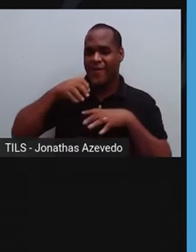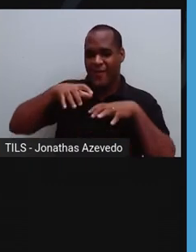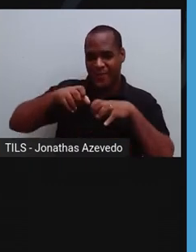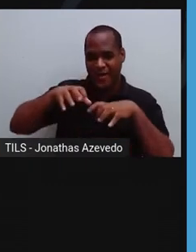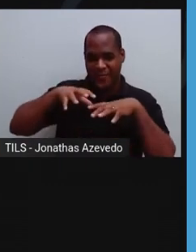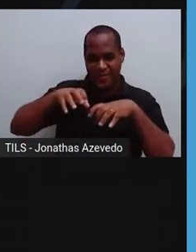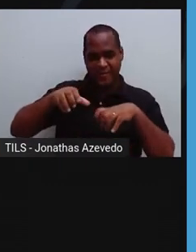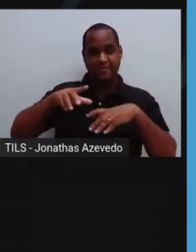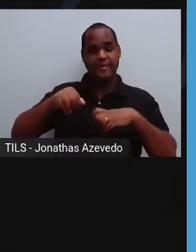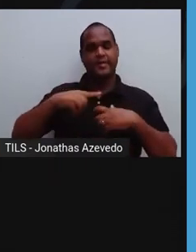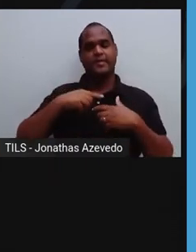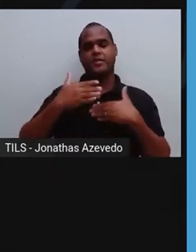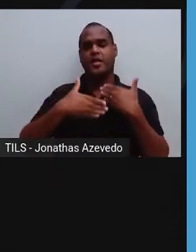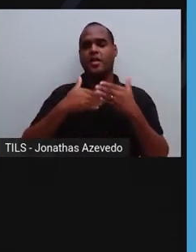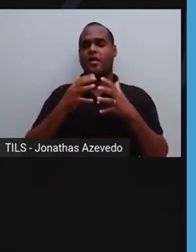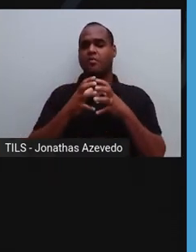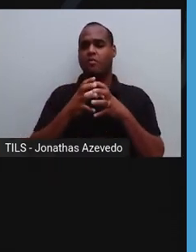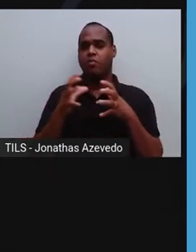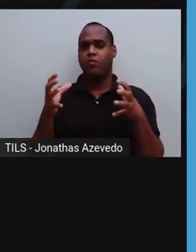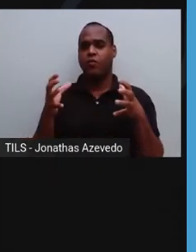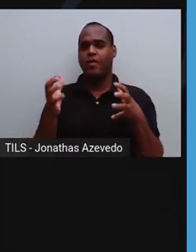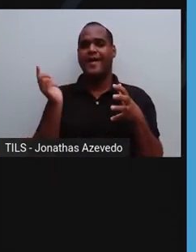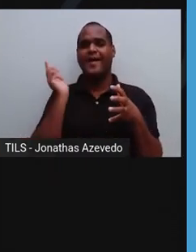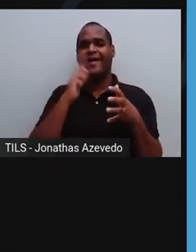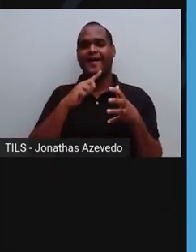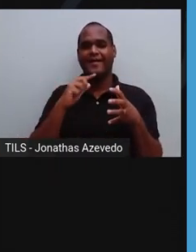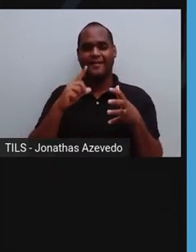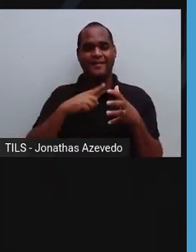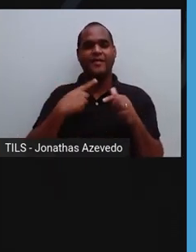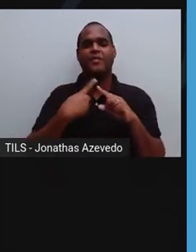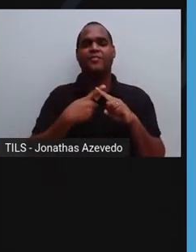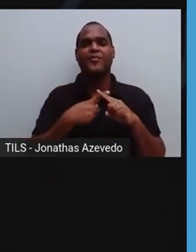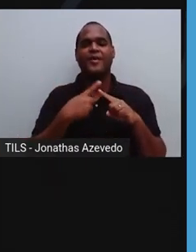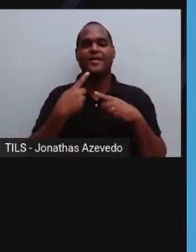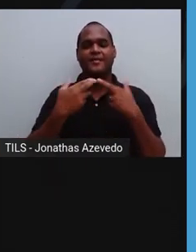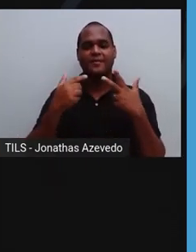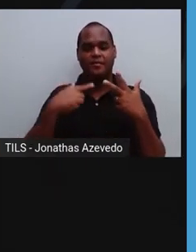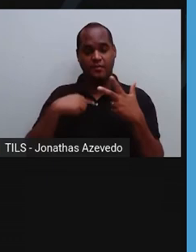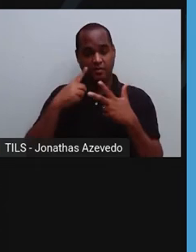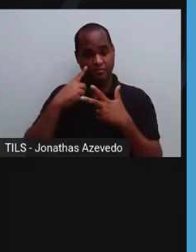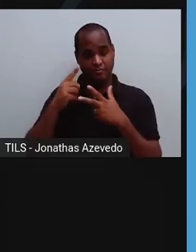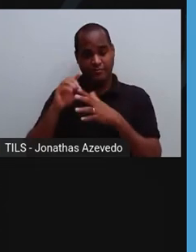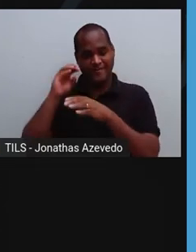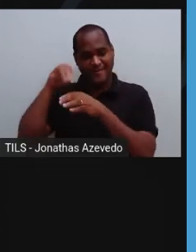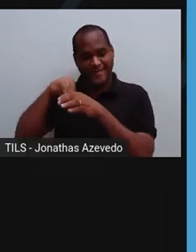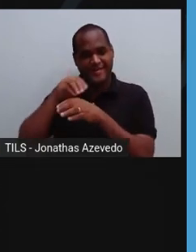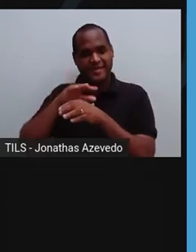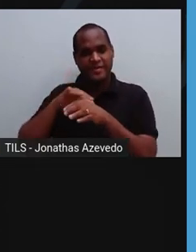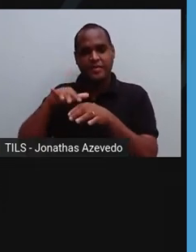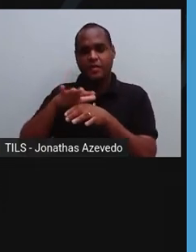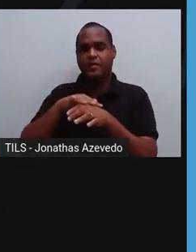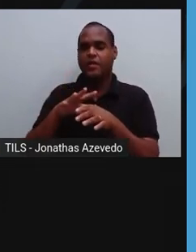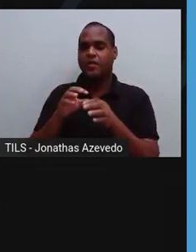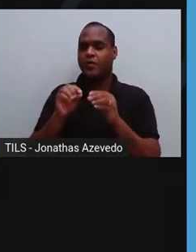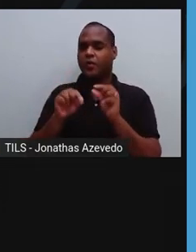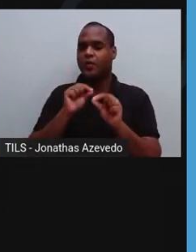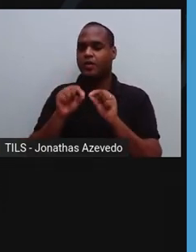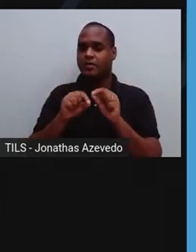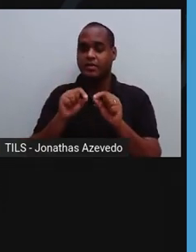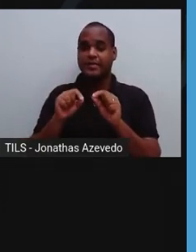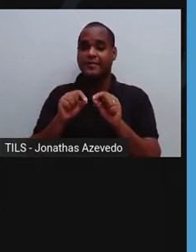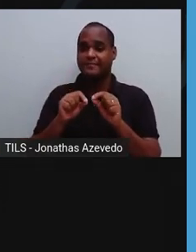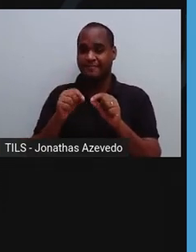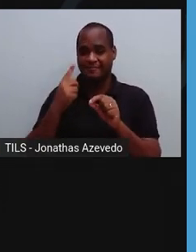momento aquela massa cresce. Por quê? Por causa da fermentação. E quem é que faz essa fermentação, professor Cláudio?